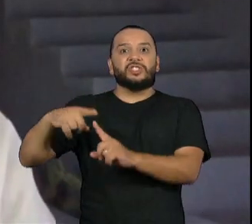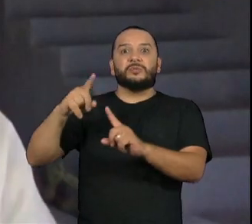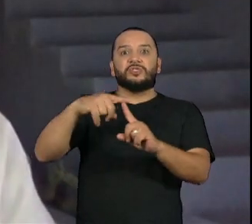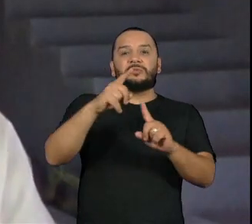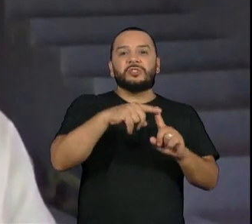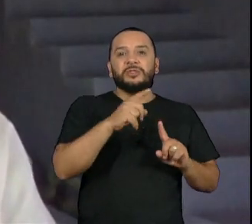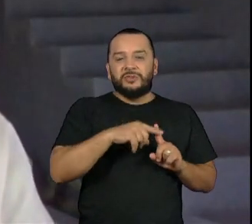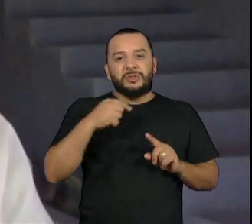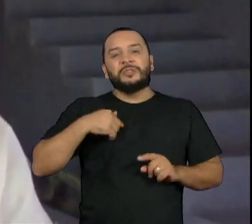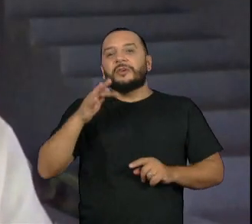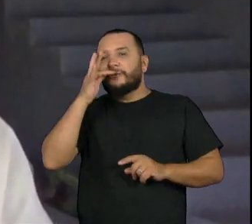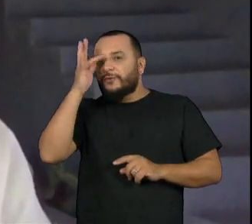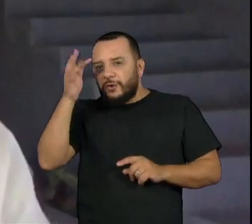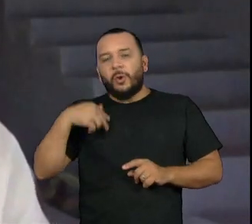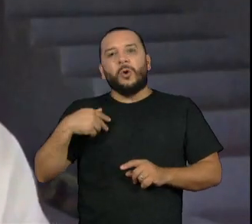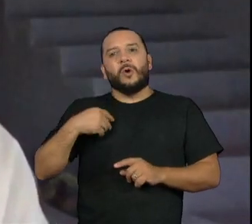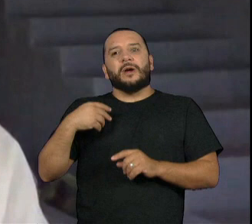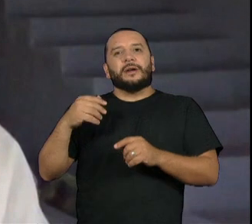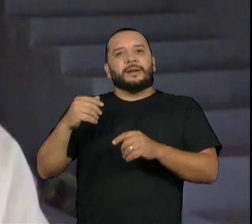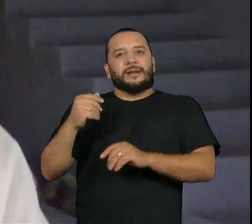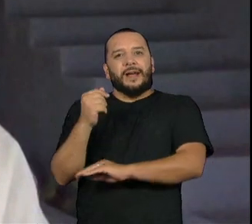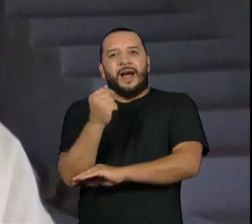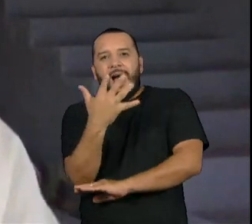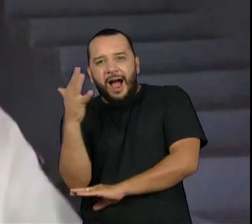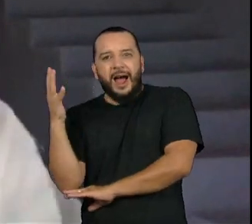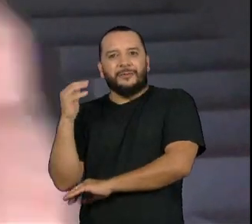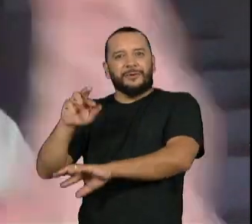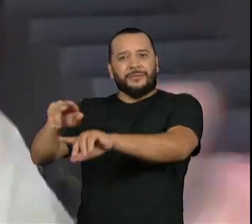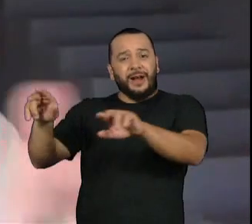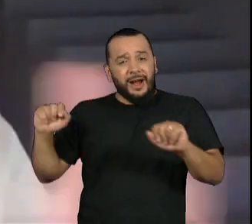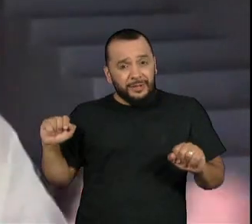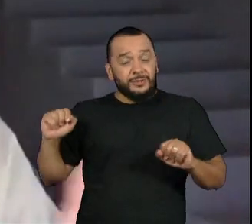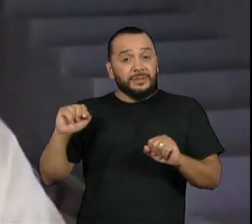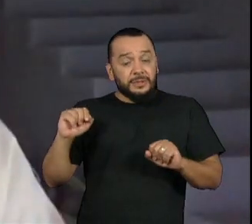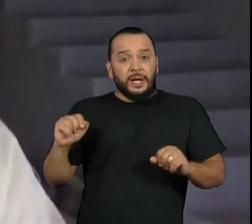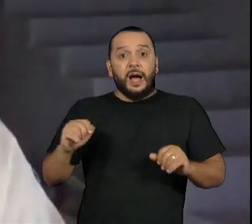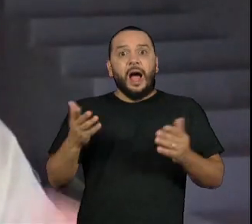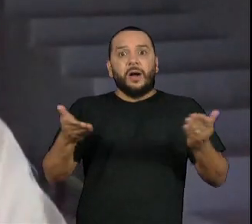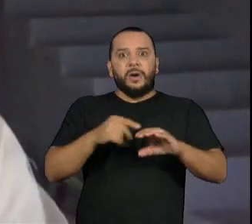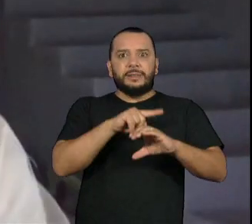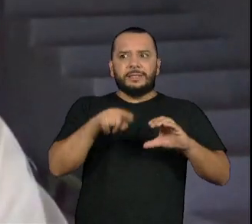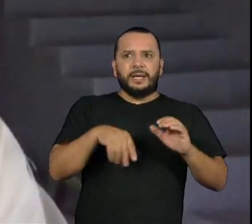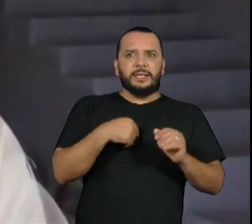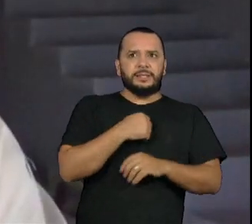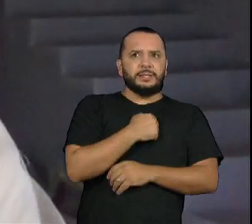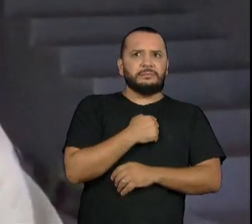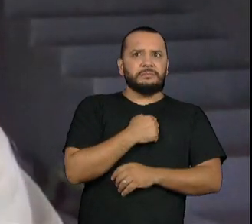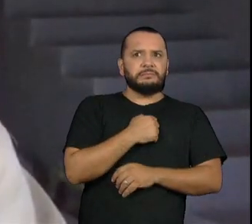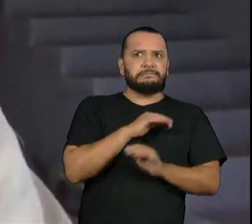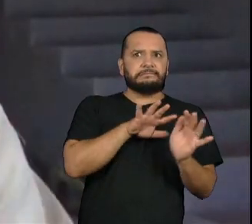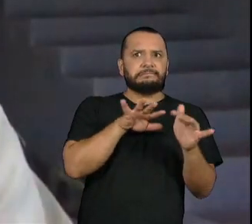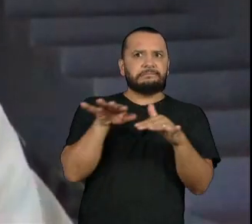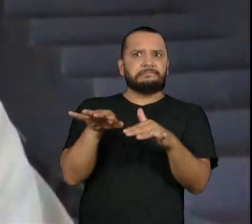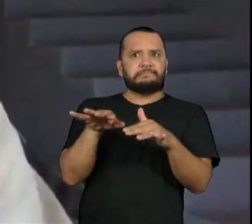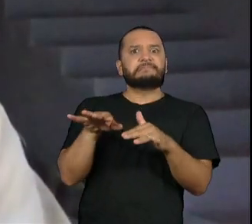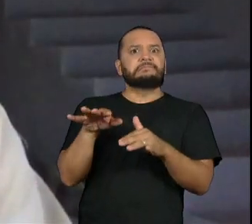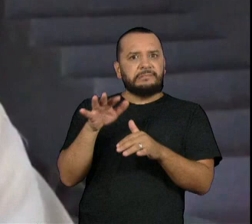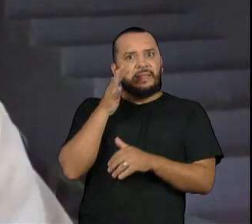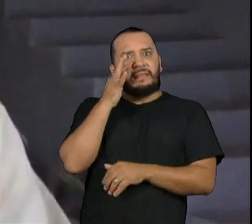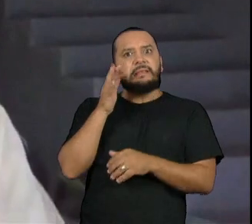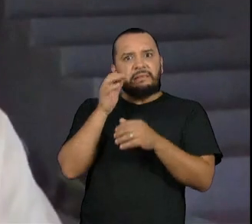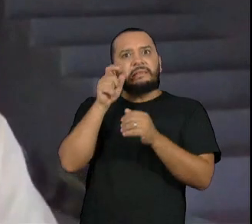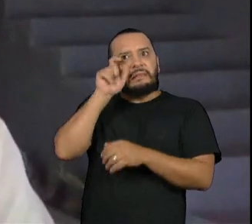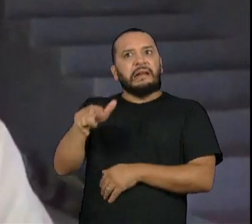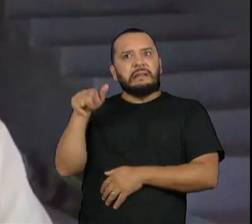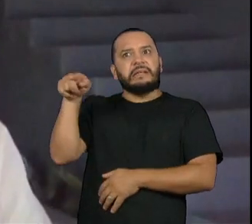em quatro, cinco anos de trabalho, a ciência começa a despertar que a Caatinga realmente é uma biblioteca